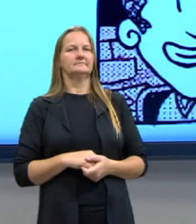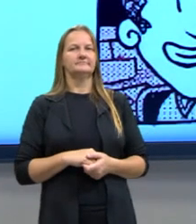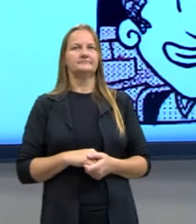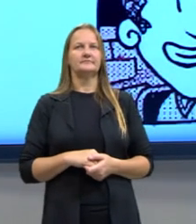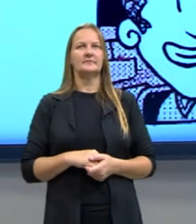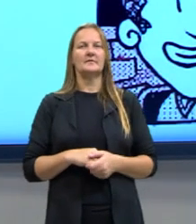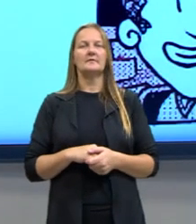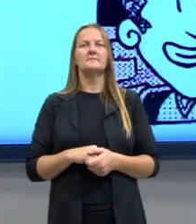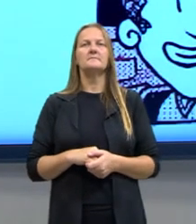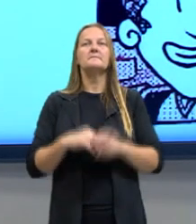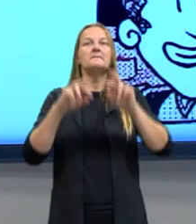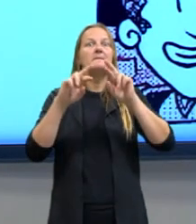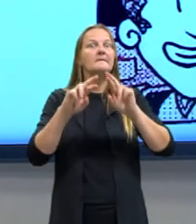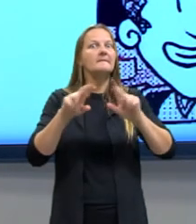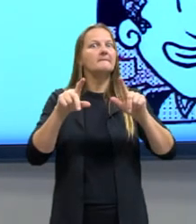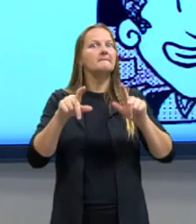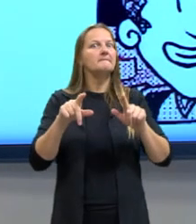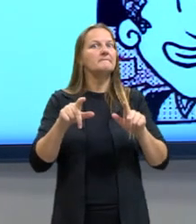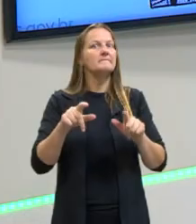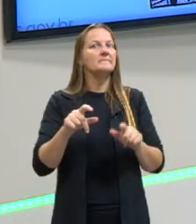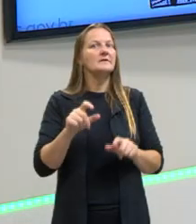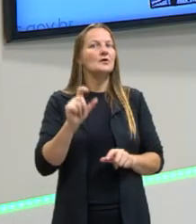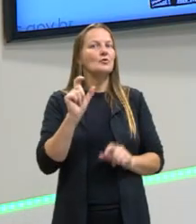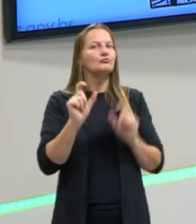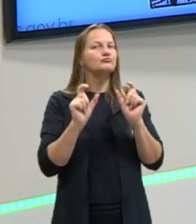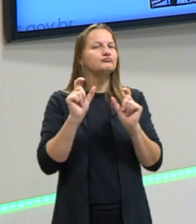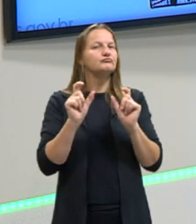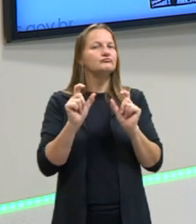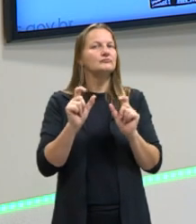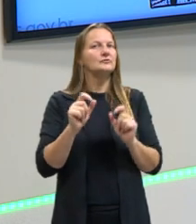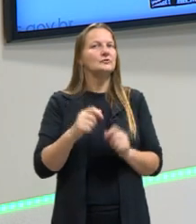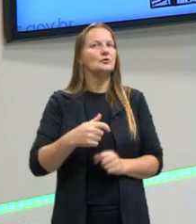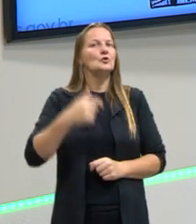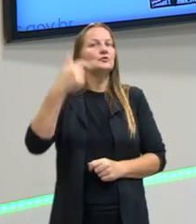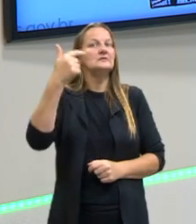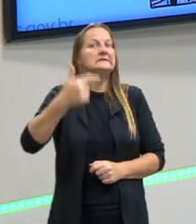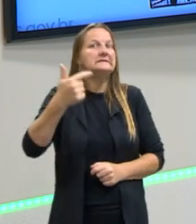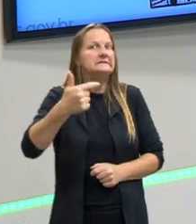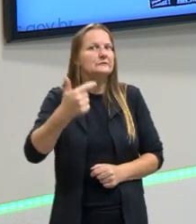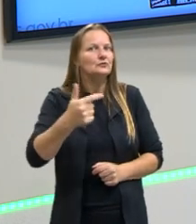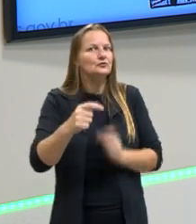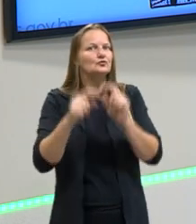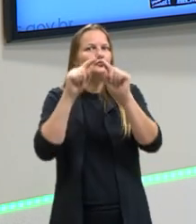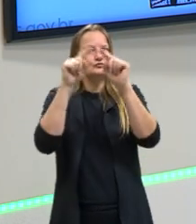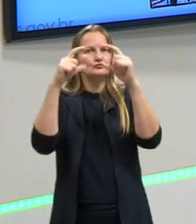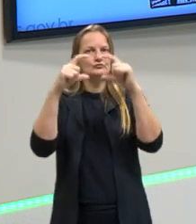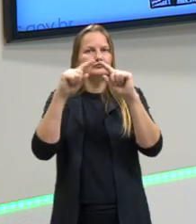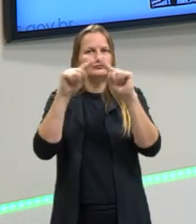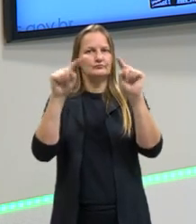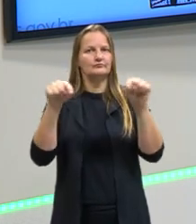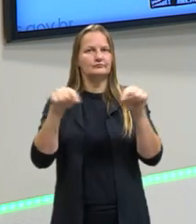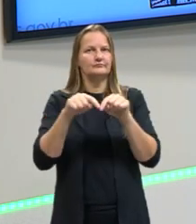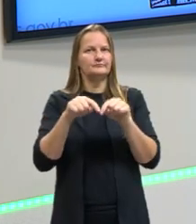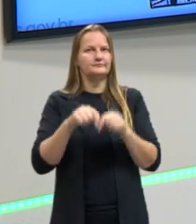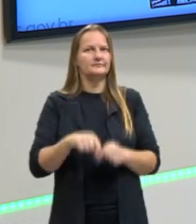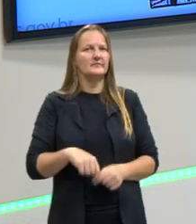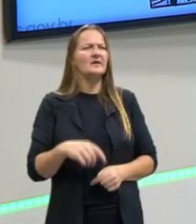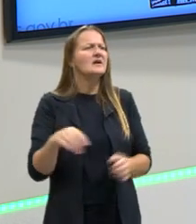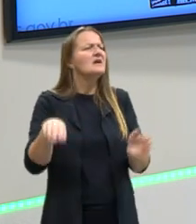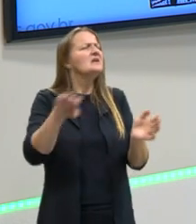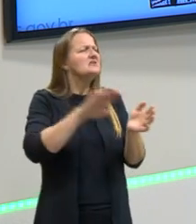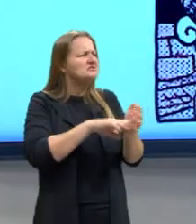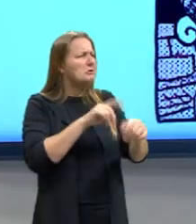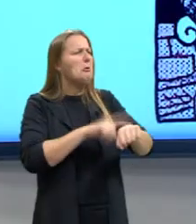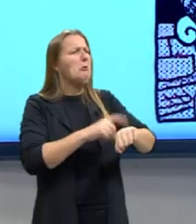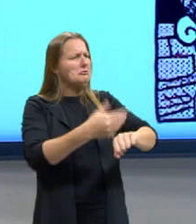Olhem a diferença do tom quando a gente passa ali para o nosso segundo quadrinho. Chegou